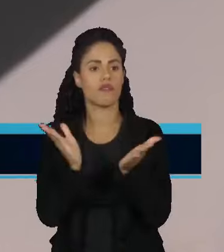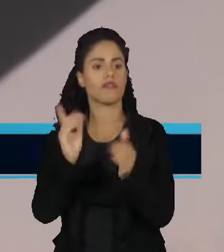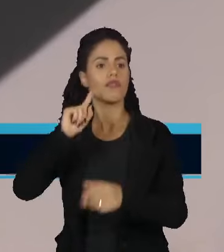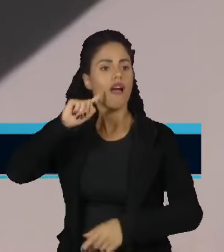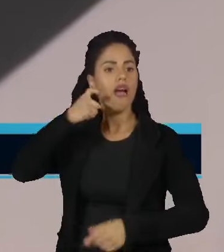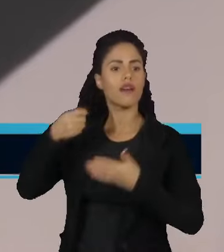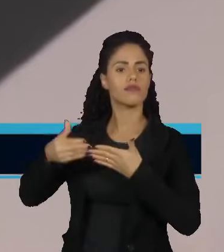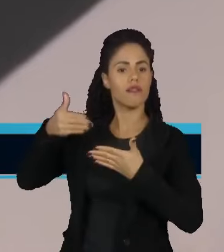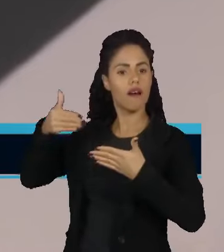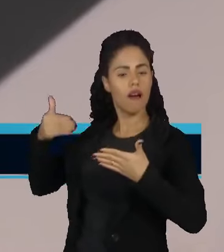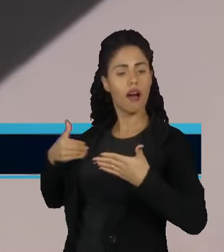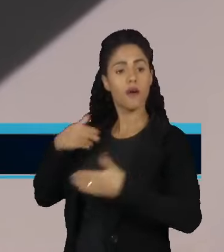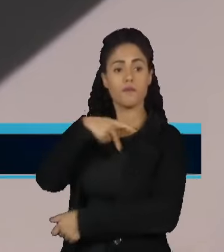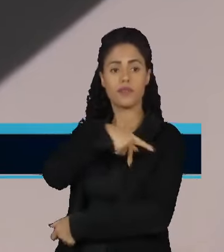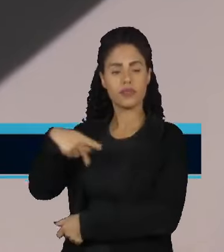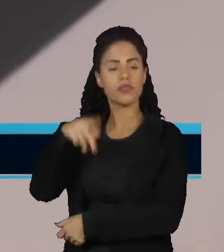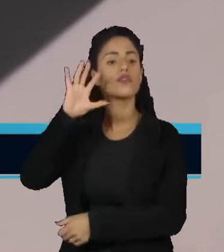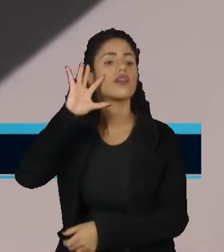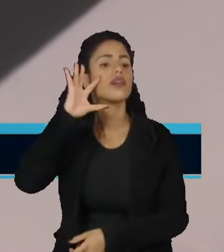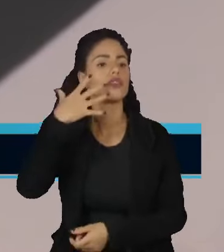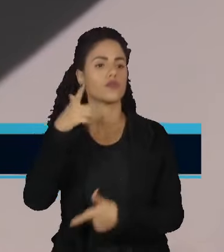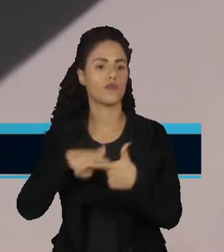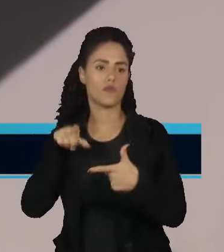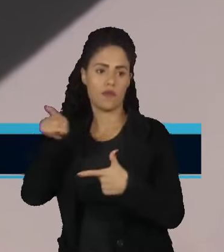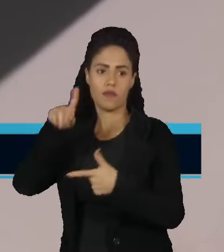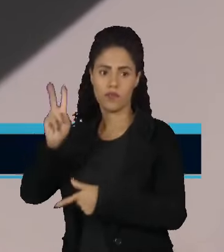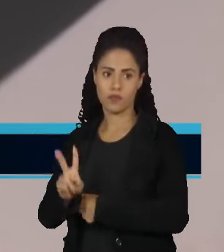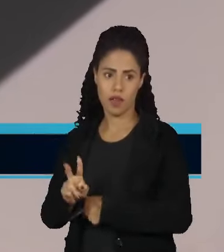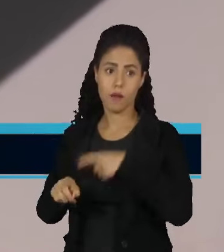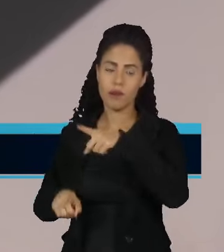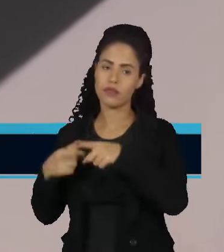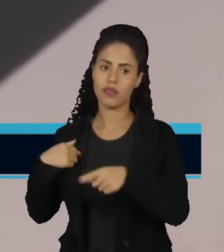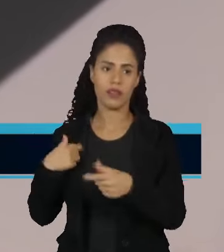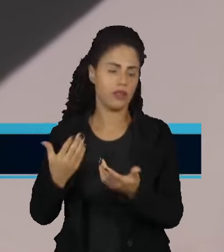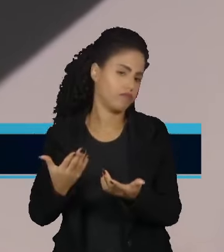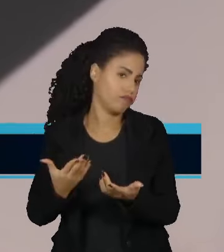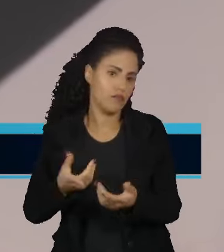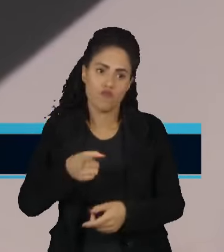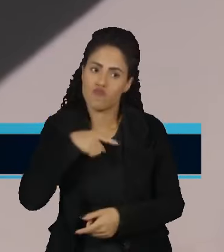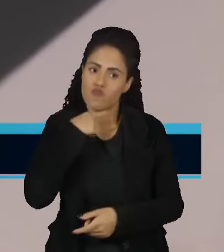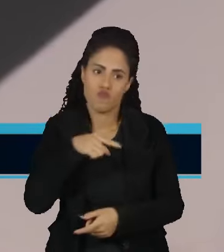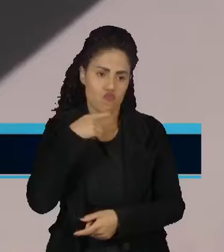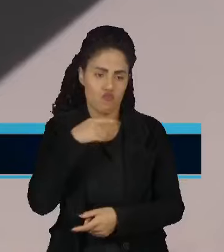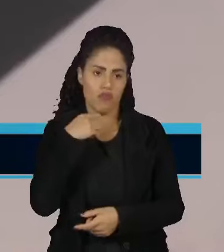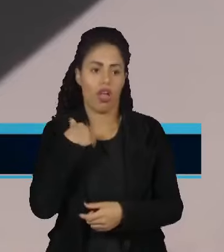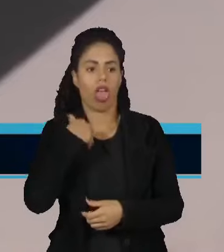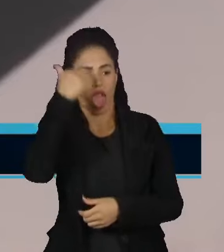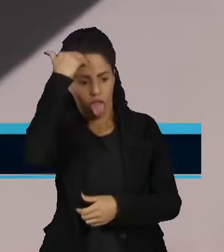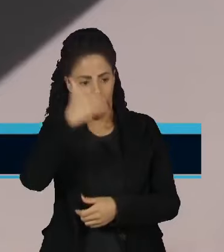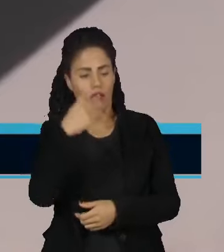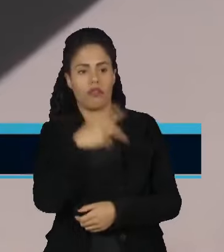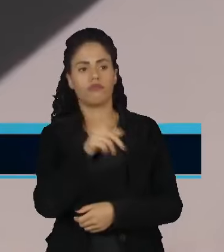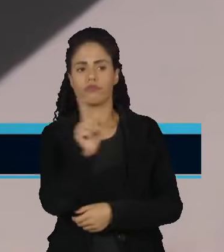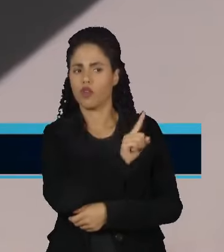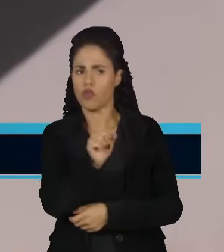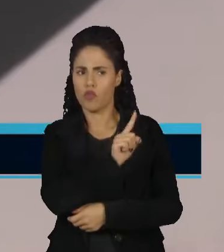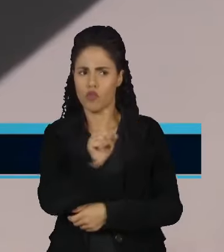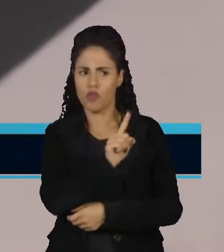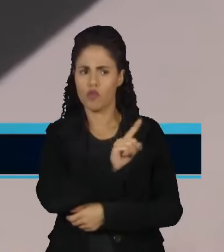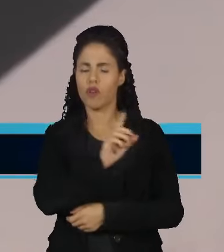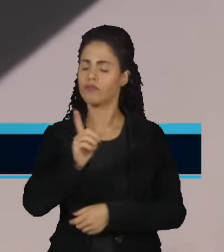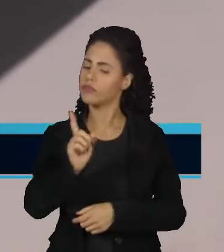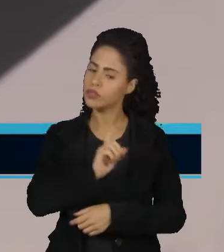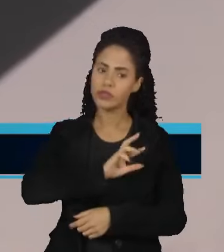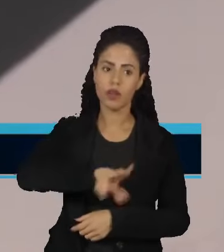-presidentes e resolver o problema da Venezuela. Olha, ele não tem e ninguém pode colocar nas costas dele essa responsabilidade. O